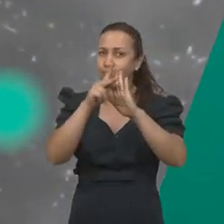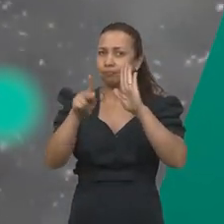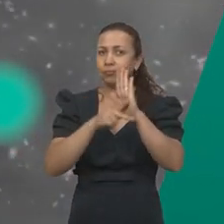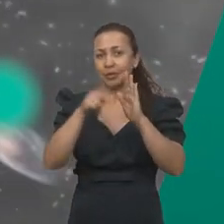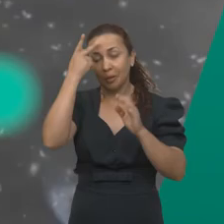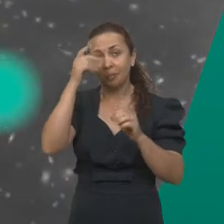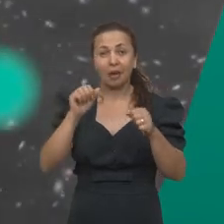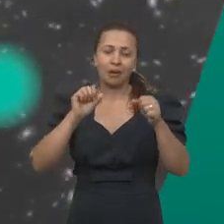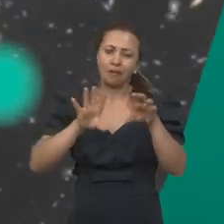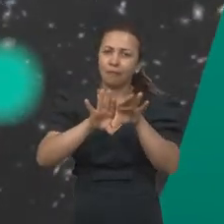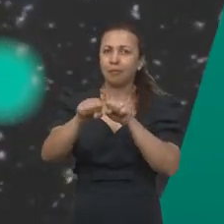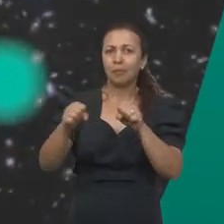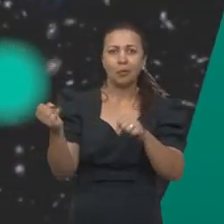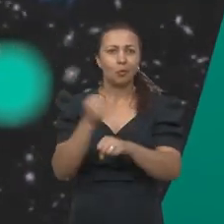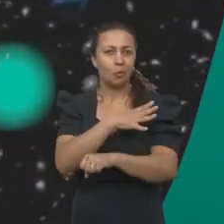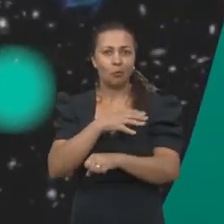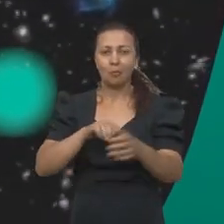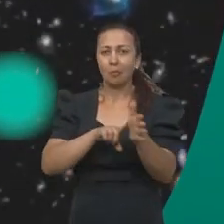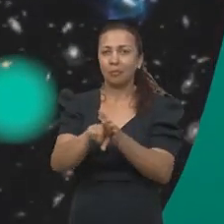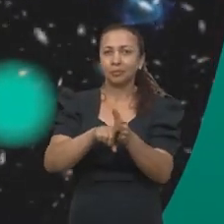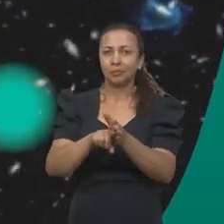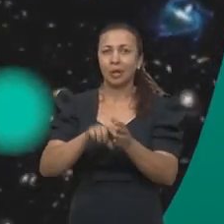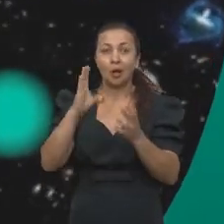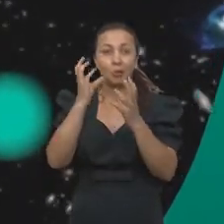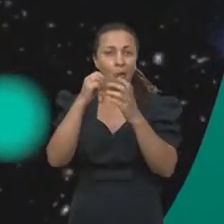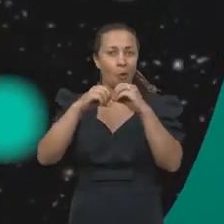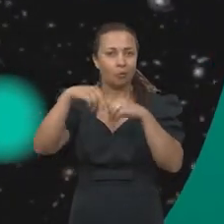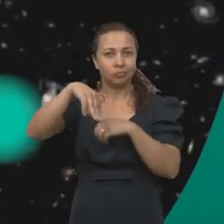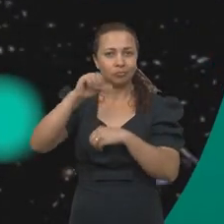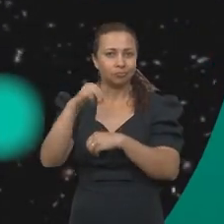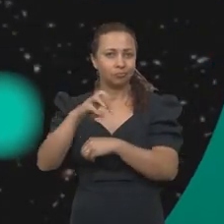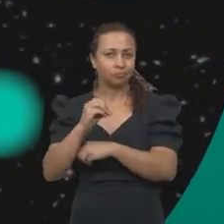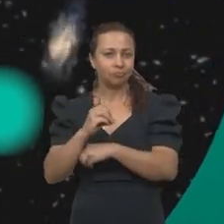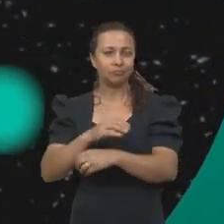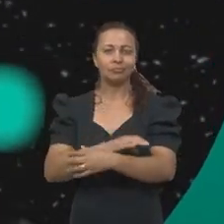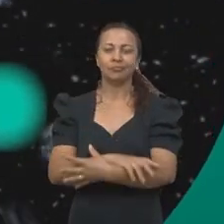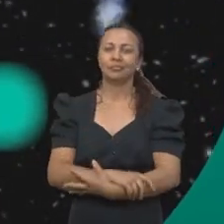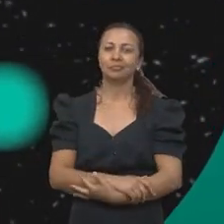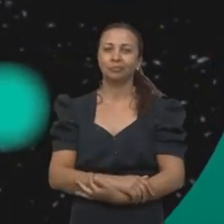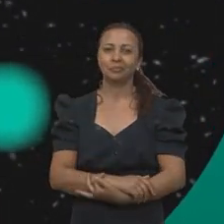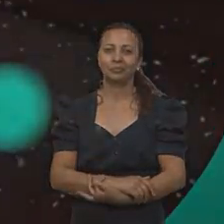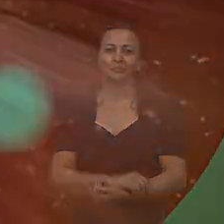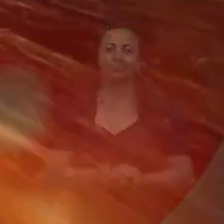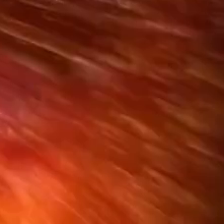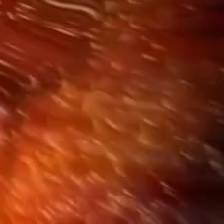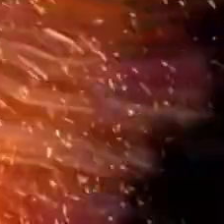desenvolvem projeto para formar novos pesquisadores na área de cosmologia.